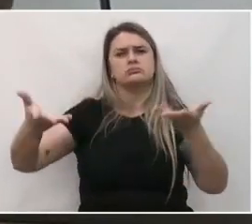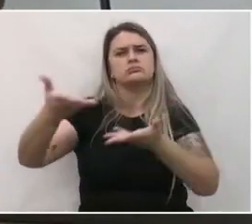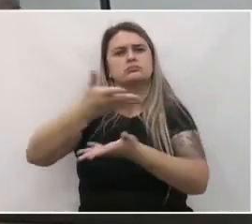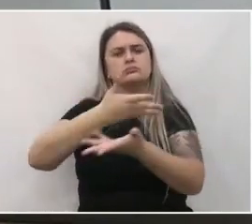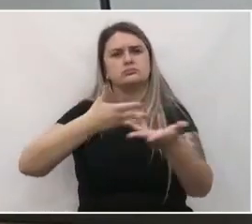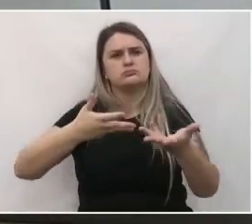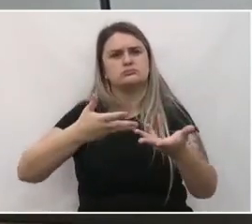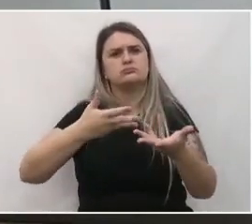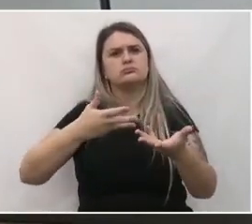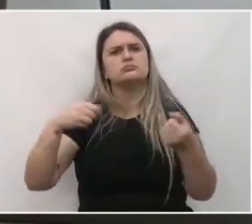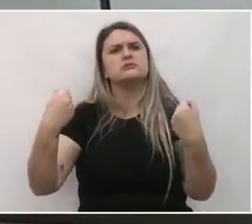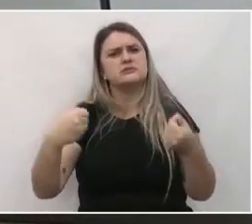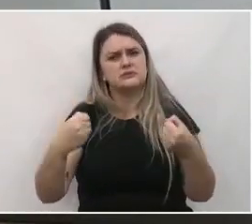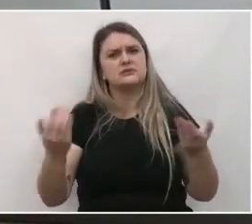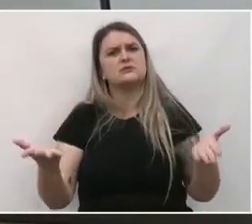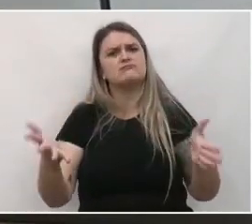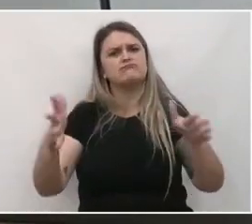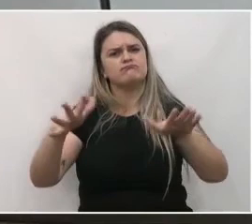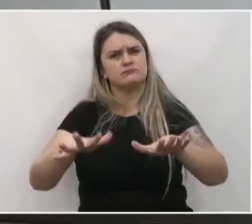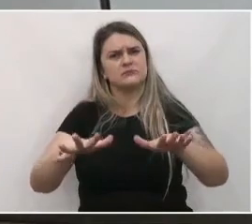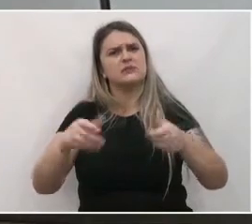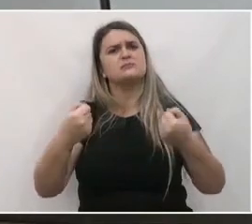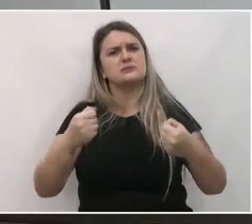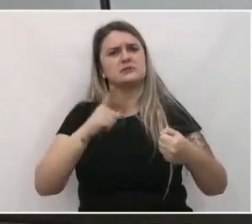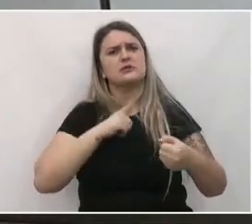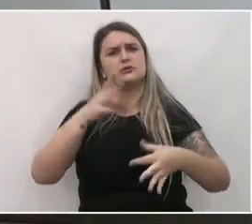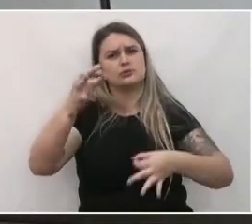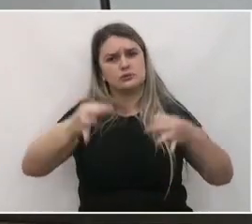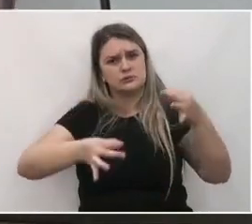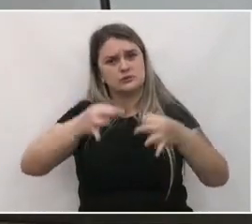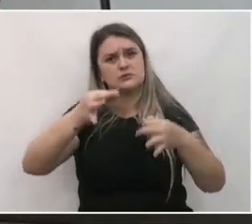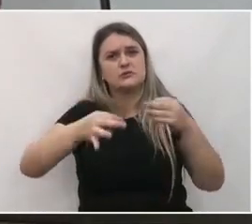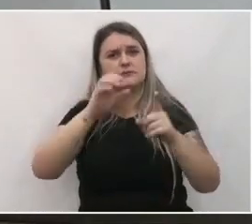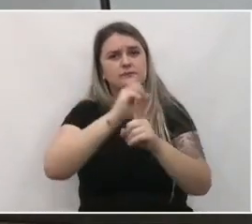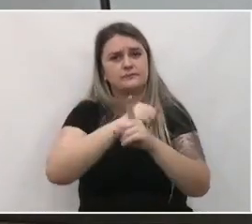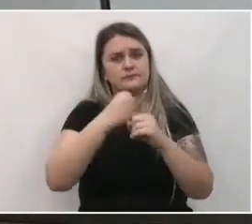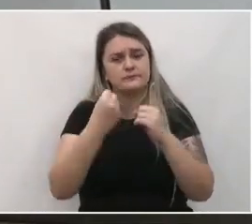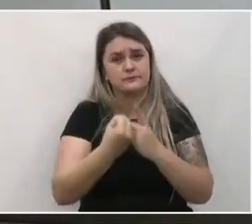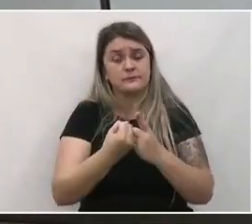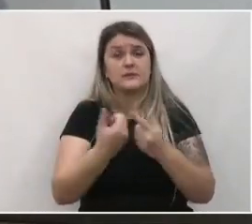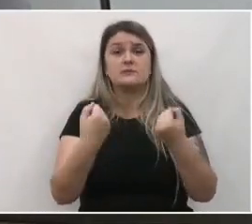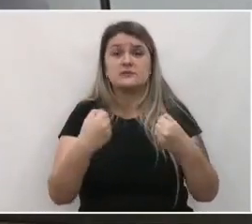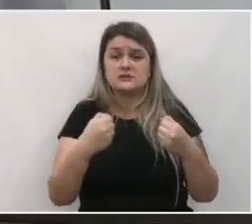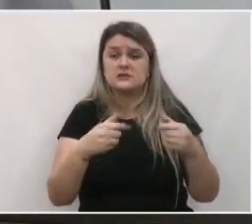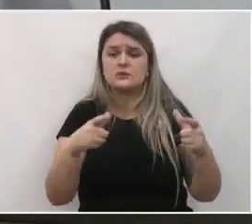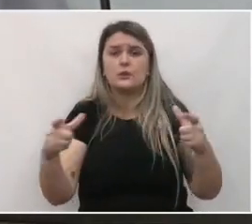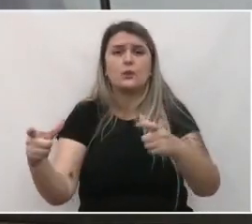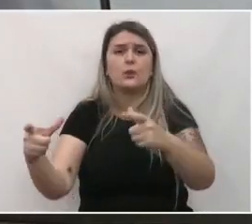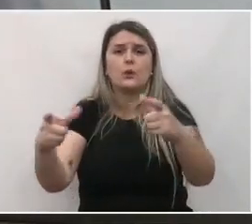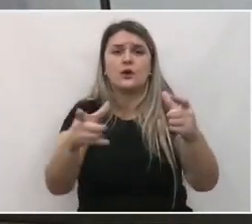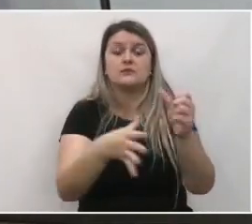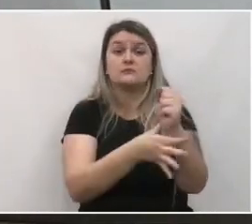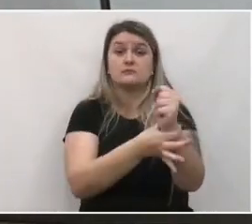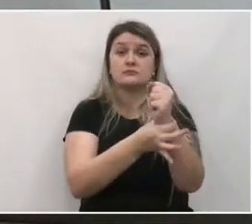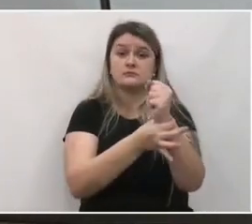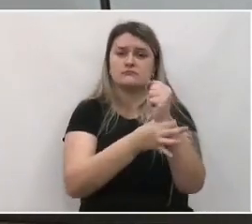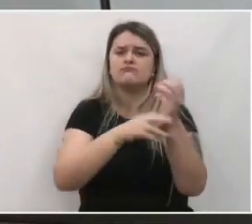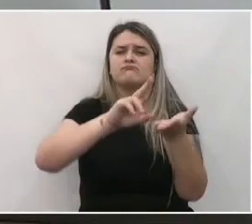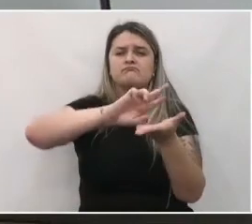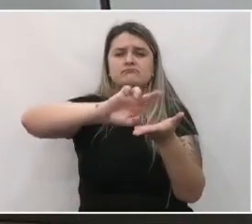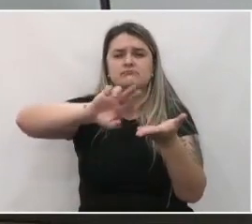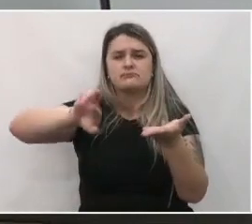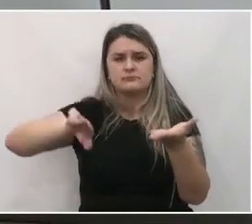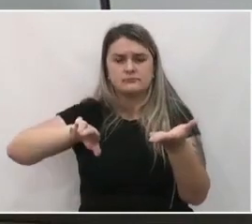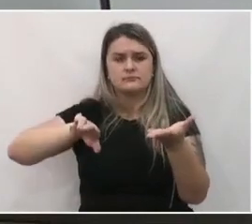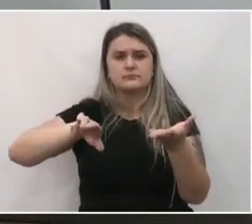com caráter inclusivo, ou seja, com justiça social, que seja um espaço seguro em diversos sentidos,